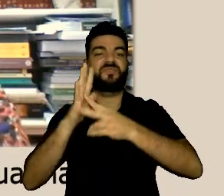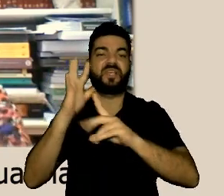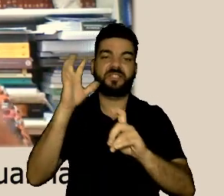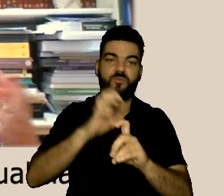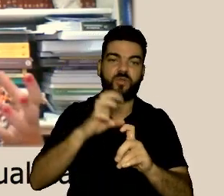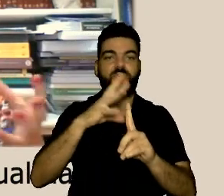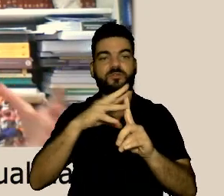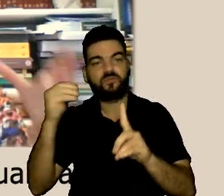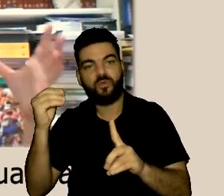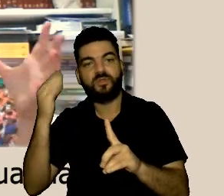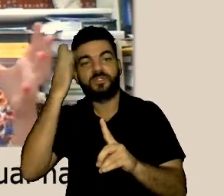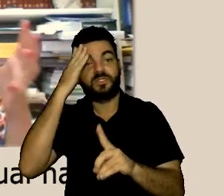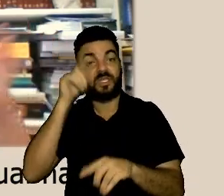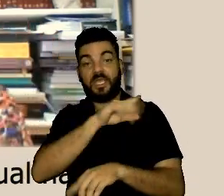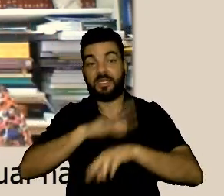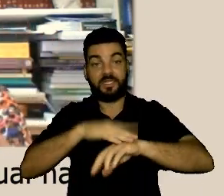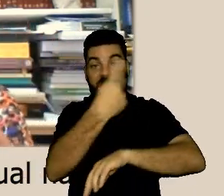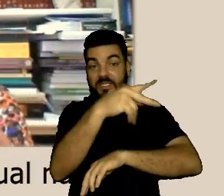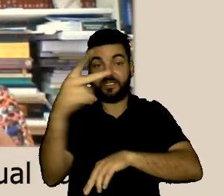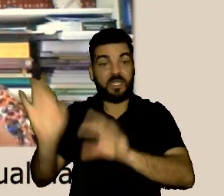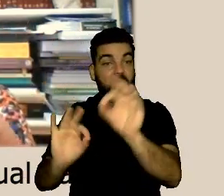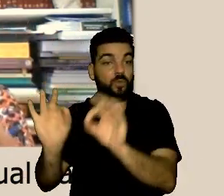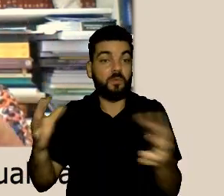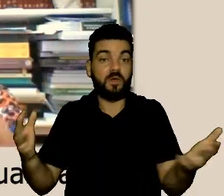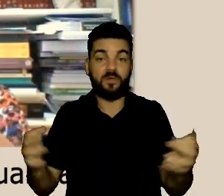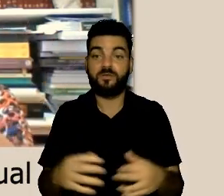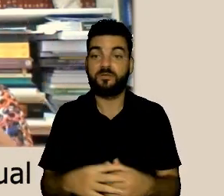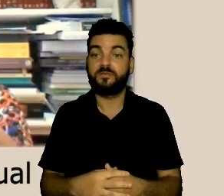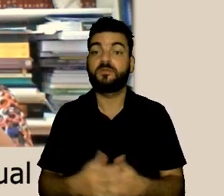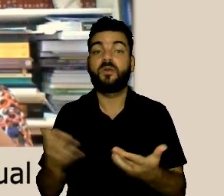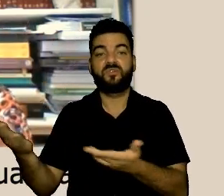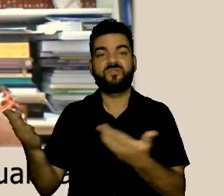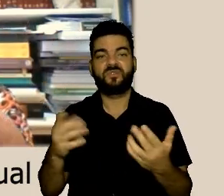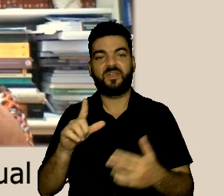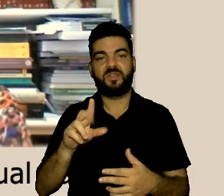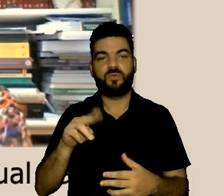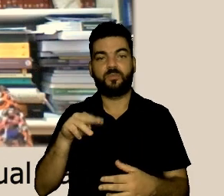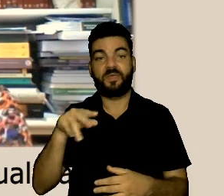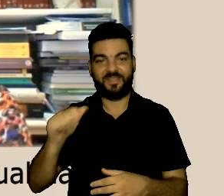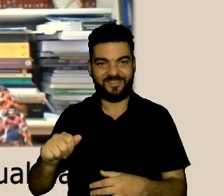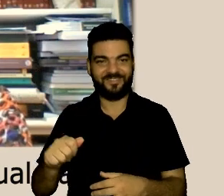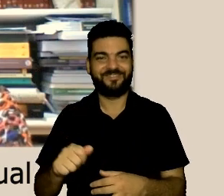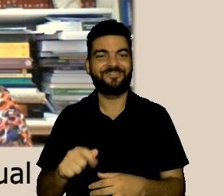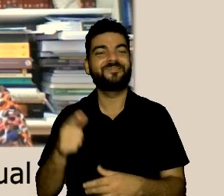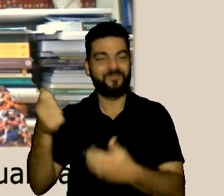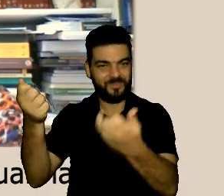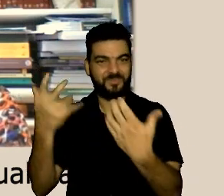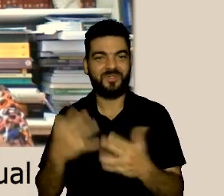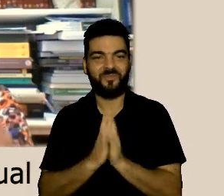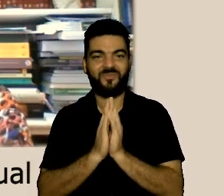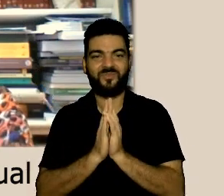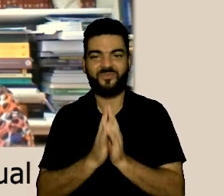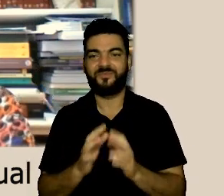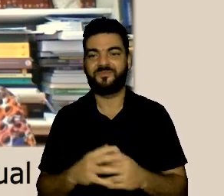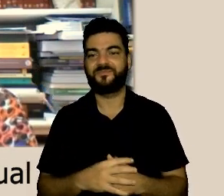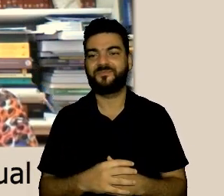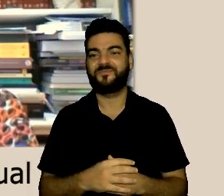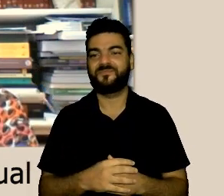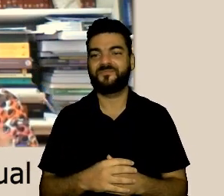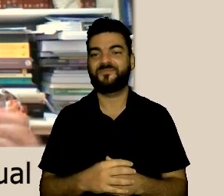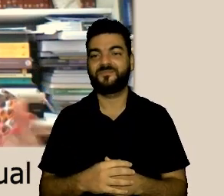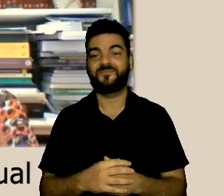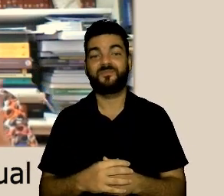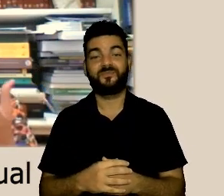setor para que eles também consigam naquele micro fazer isso né eu queria também ouvir a